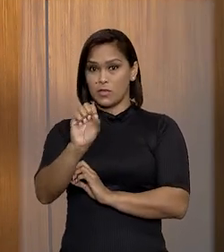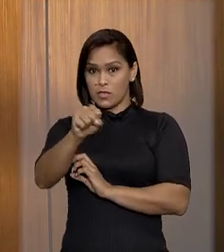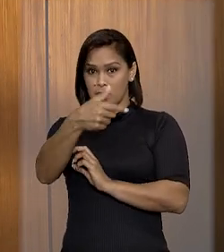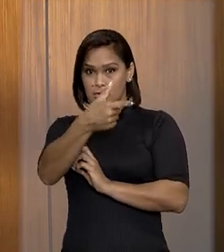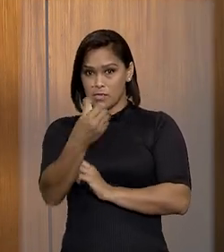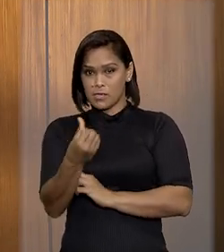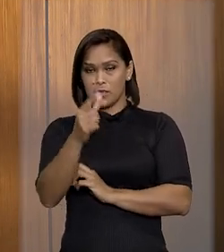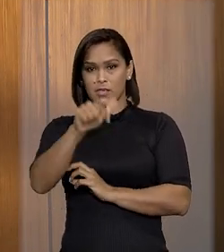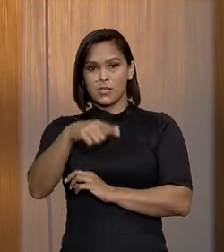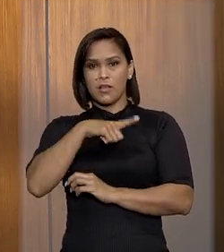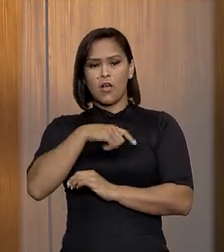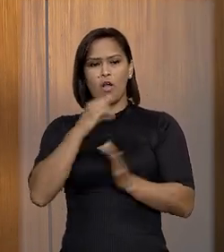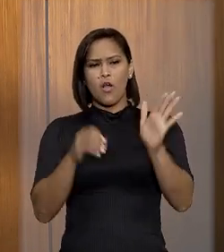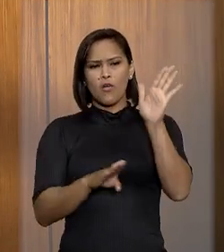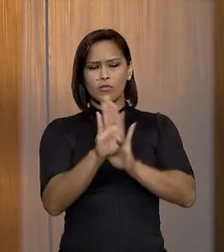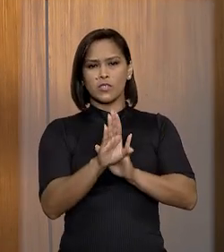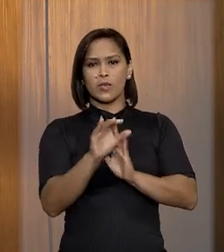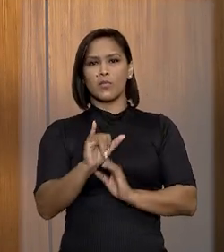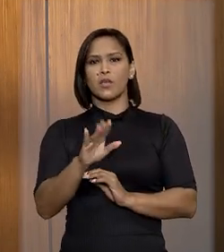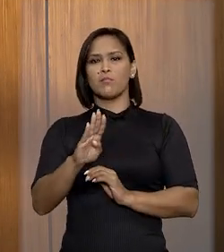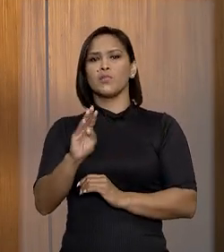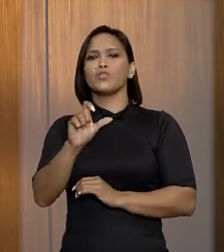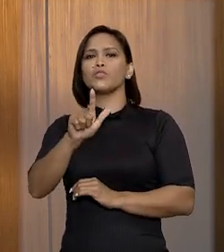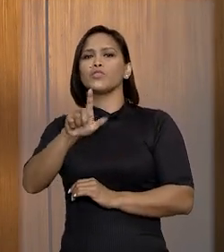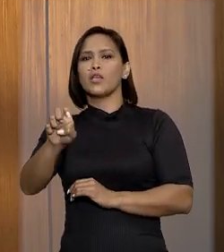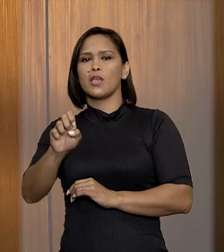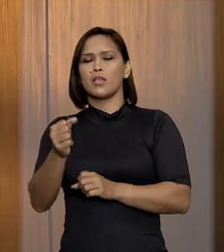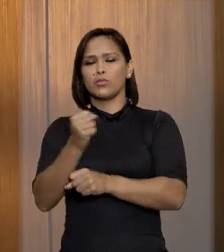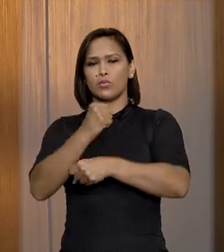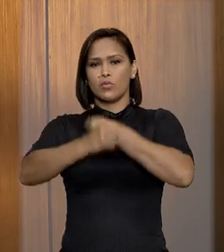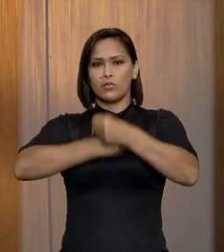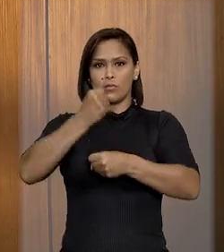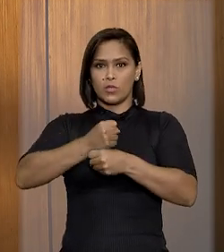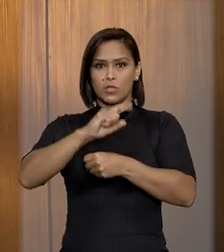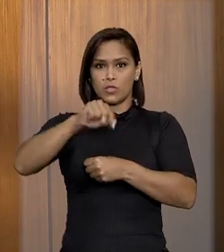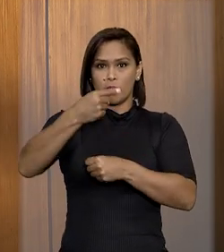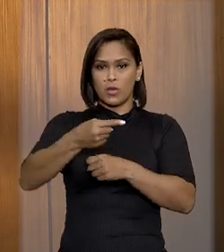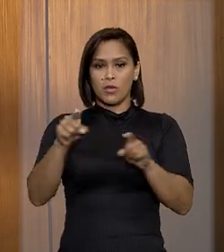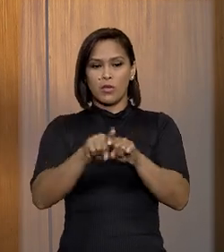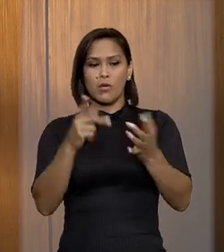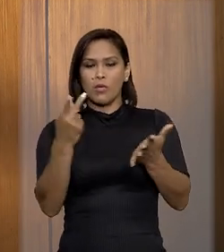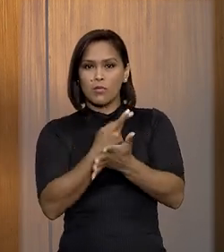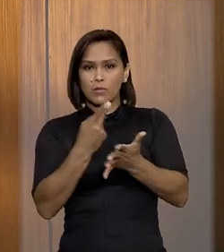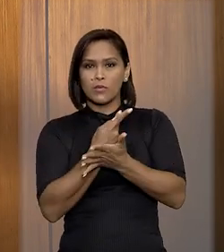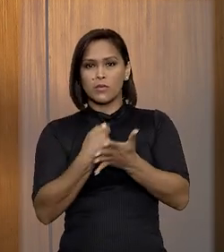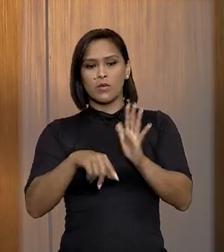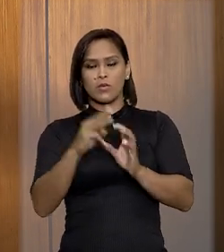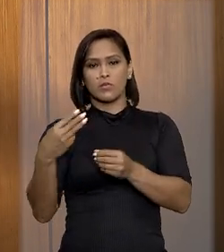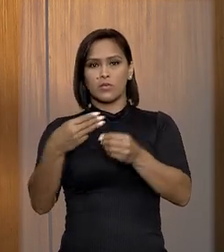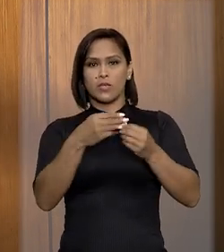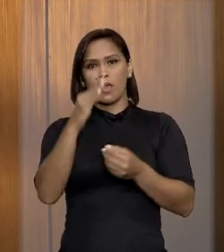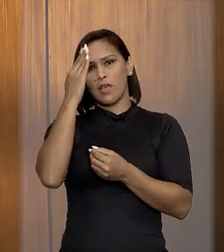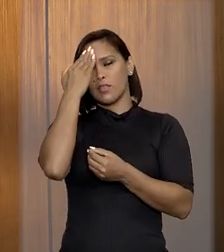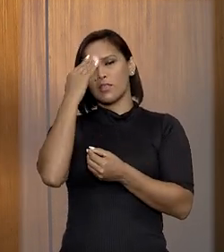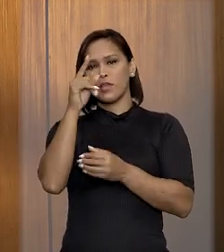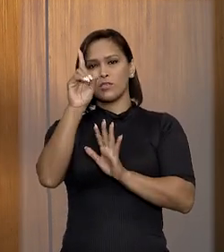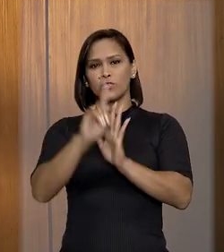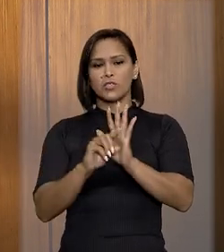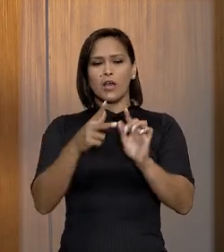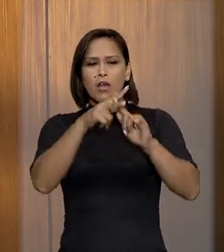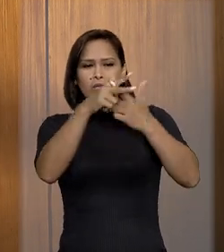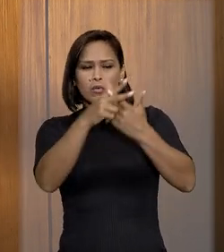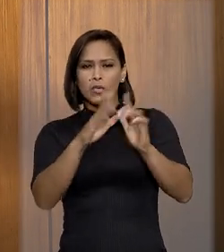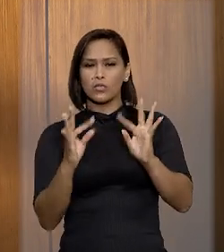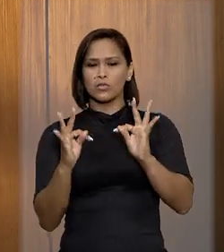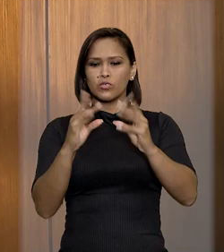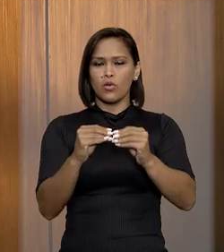.486 oficialmente apontados pelo censo do ano seguinte. Em razão do erro, o município entendia ter